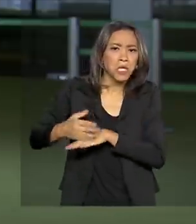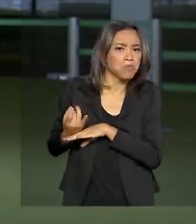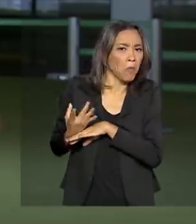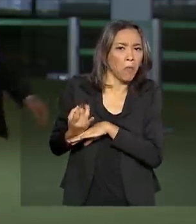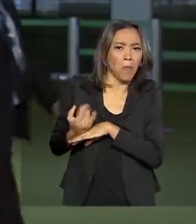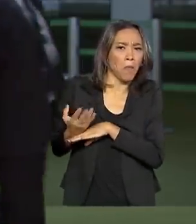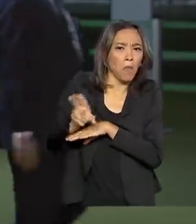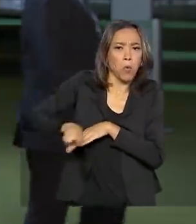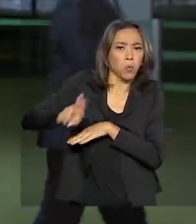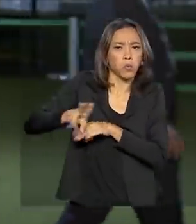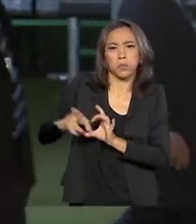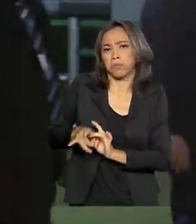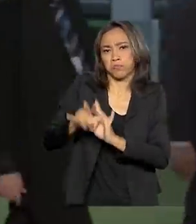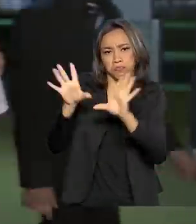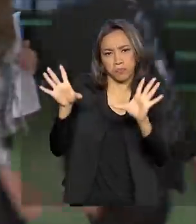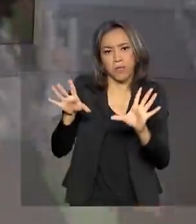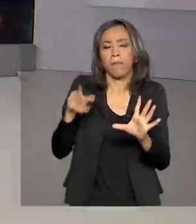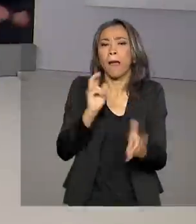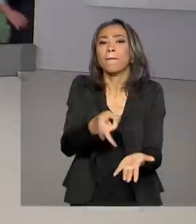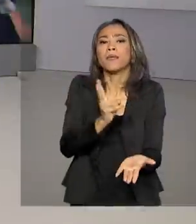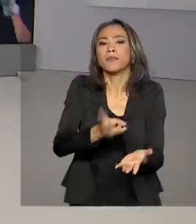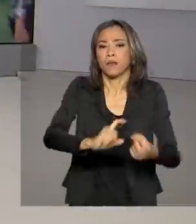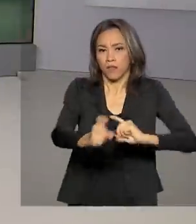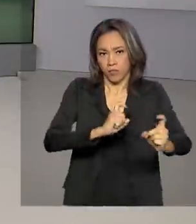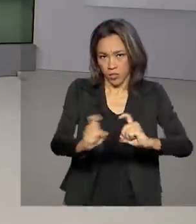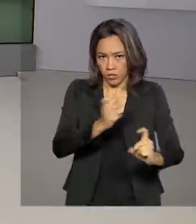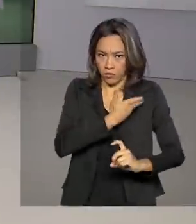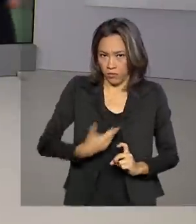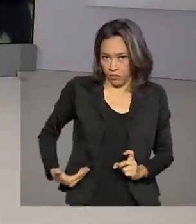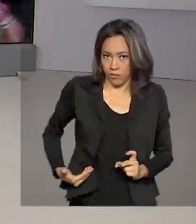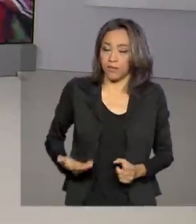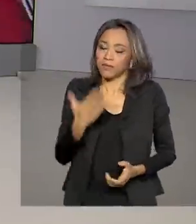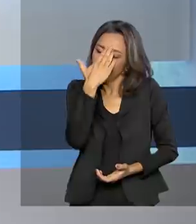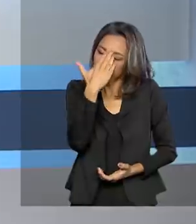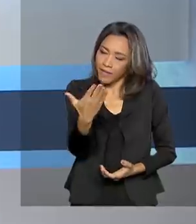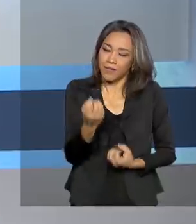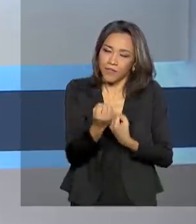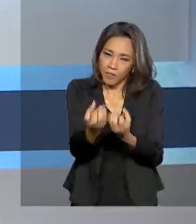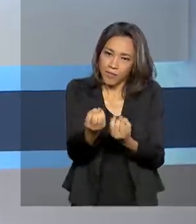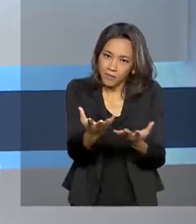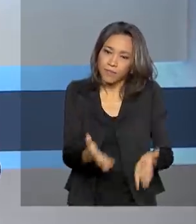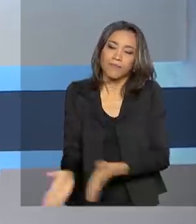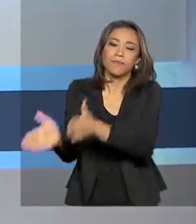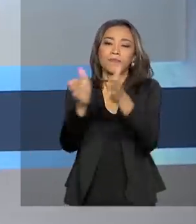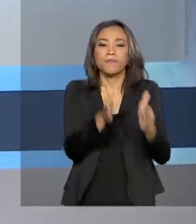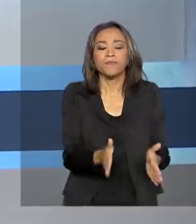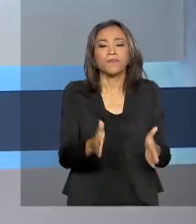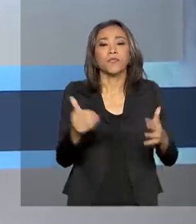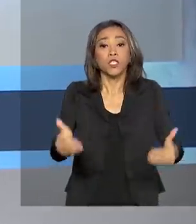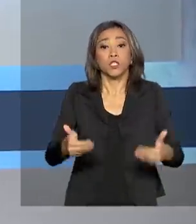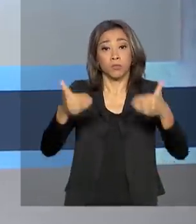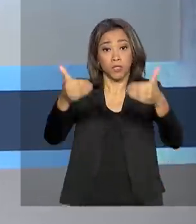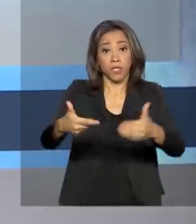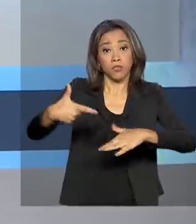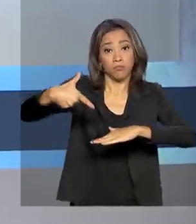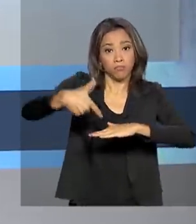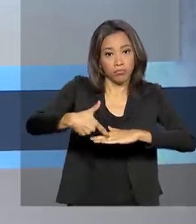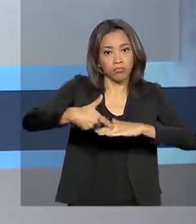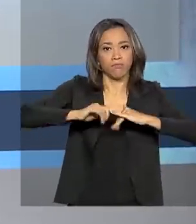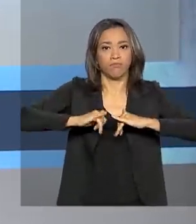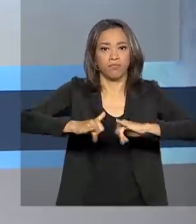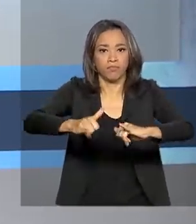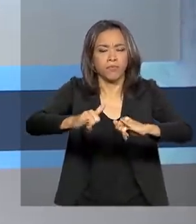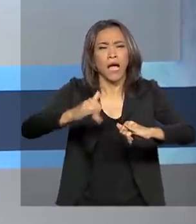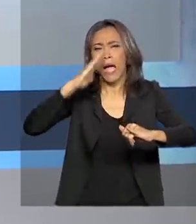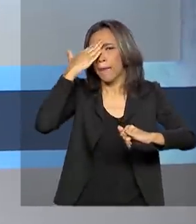manutenção da máquina pública. Renata. Tá certo, Glauco, obrigada pelas suas informações. E o Ministério de Minas e Energia apresentou o